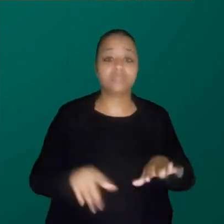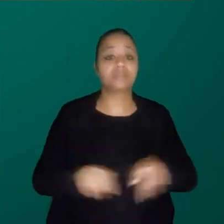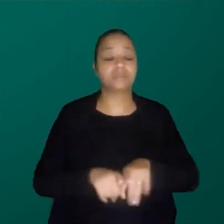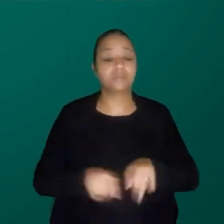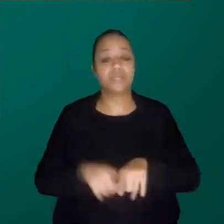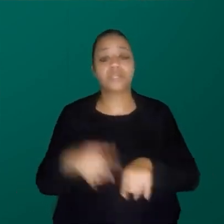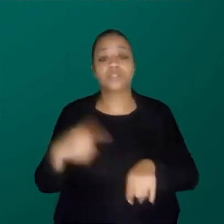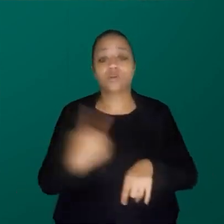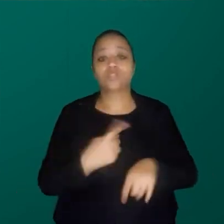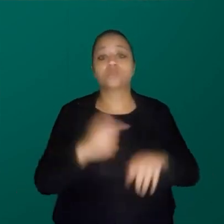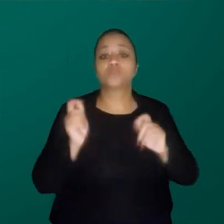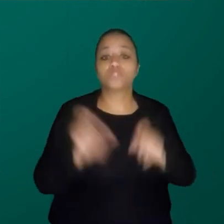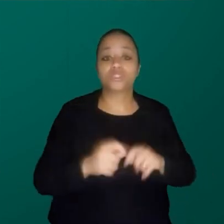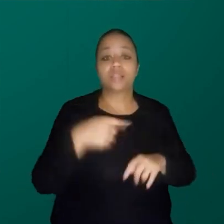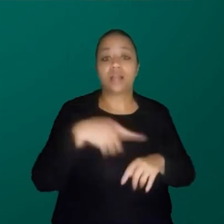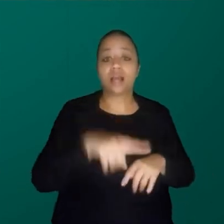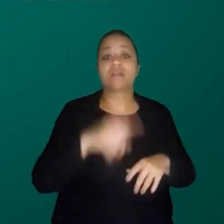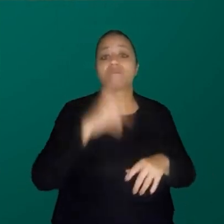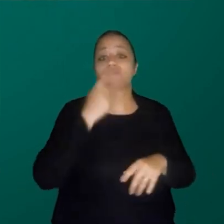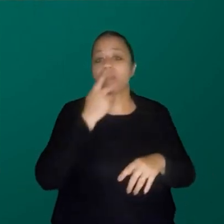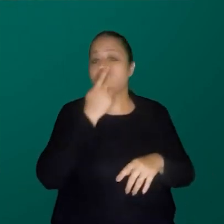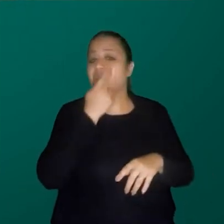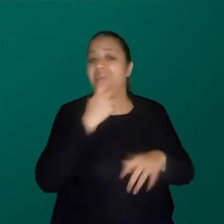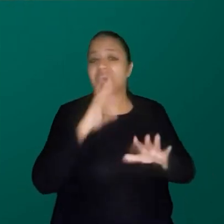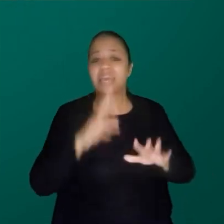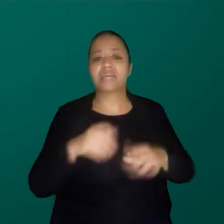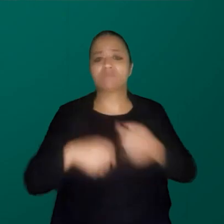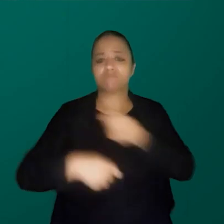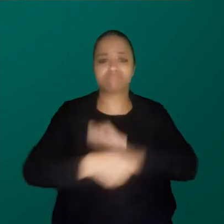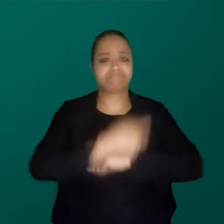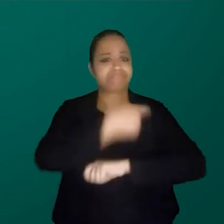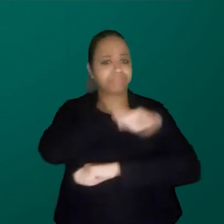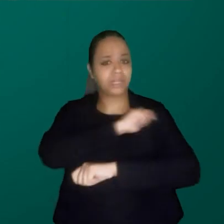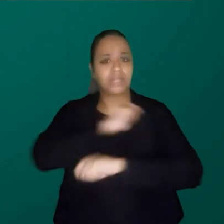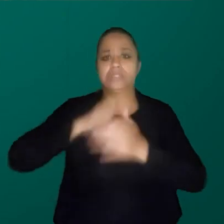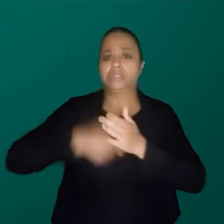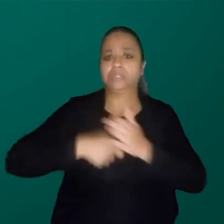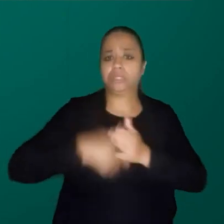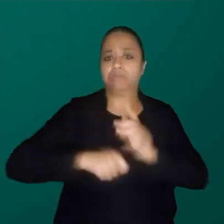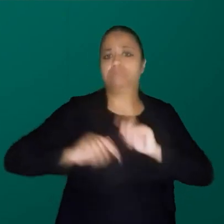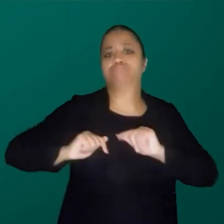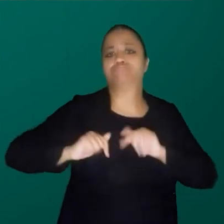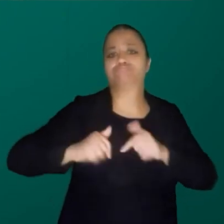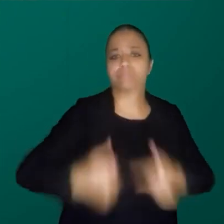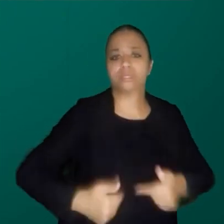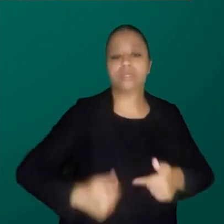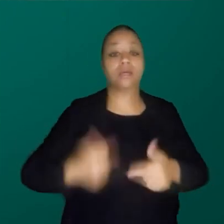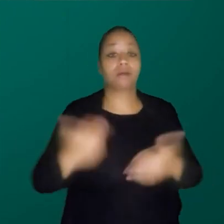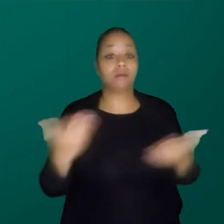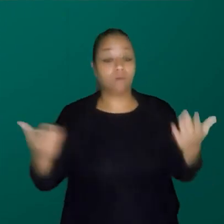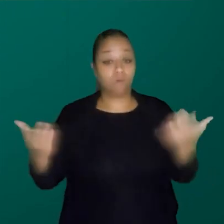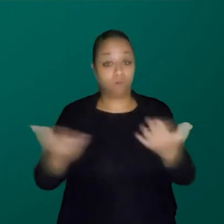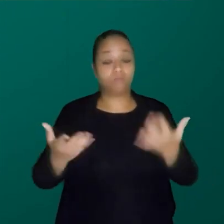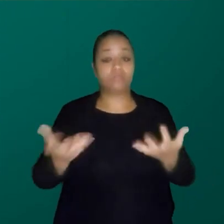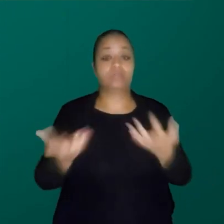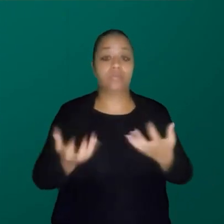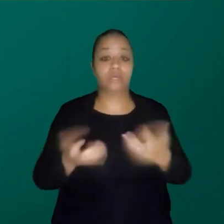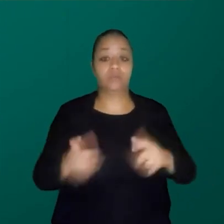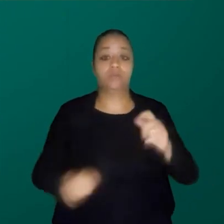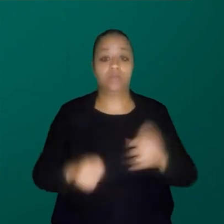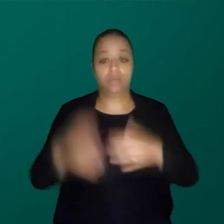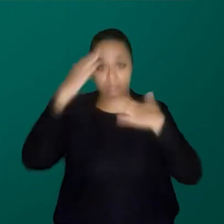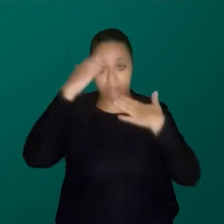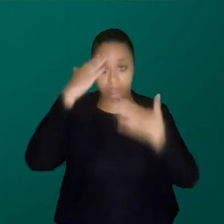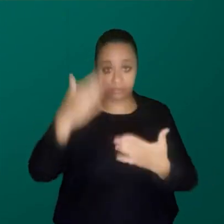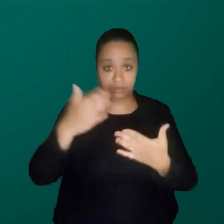a gente podia ir lá e bater na porta, quebrar a porta e a gente faz, é necessário, mas eu queria que hoje agradecer